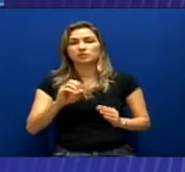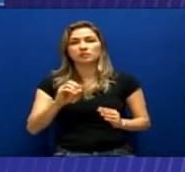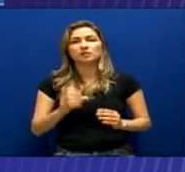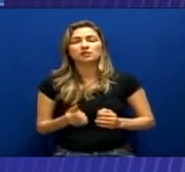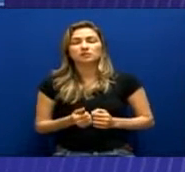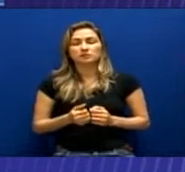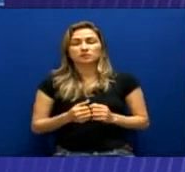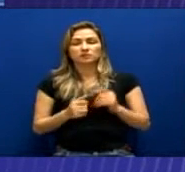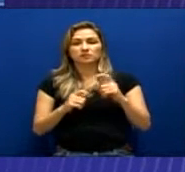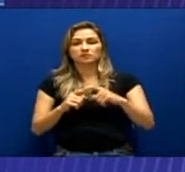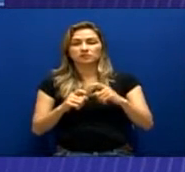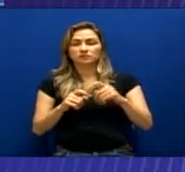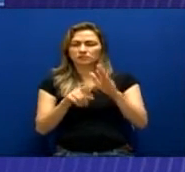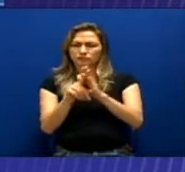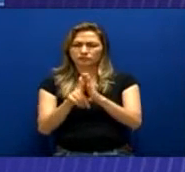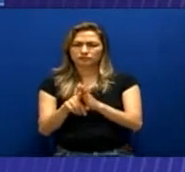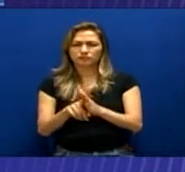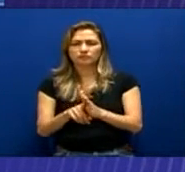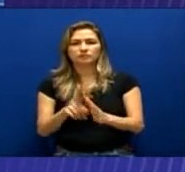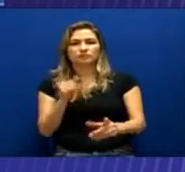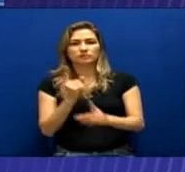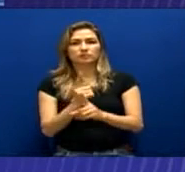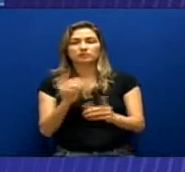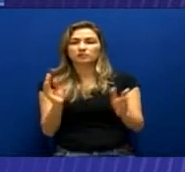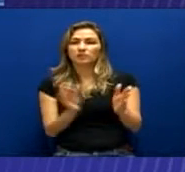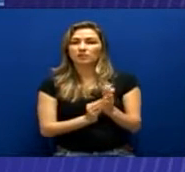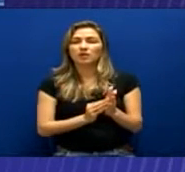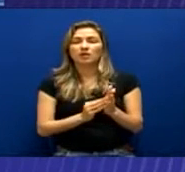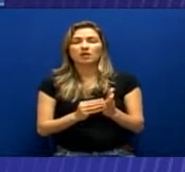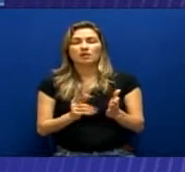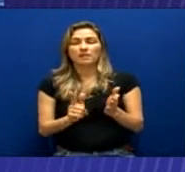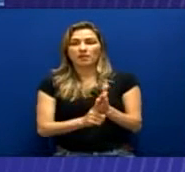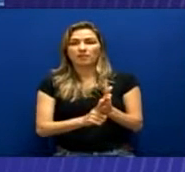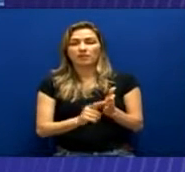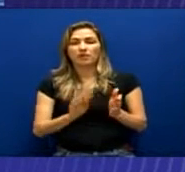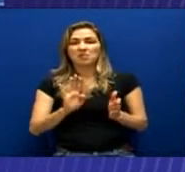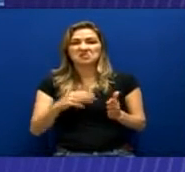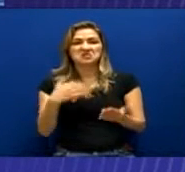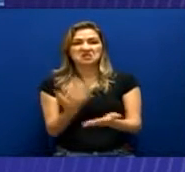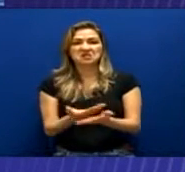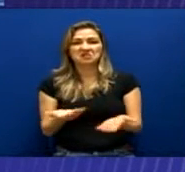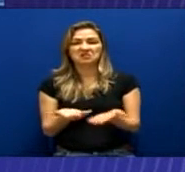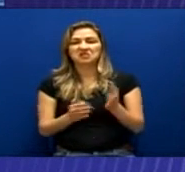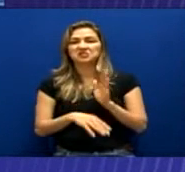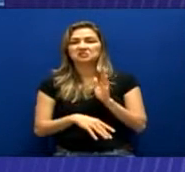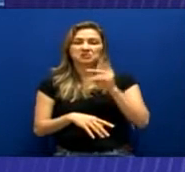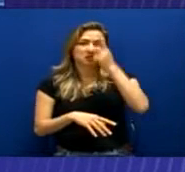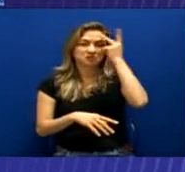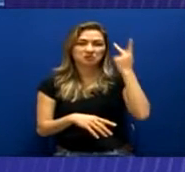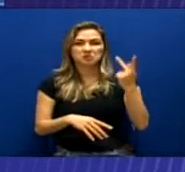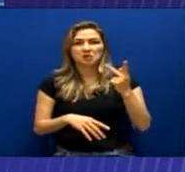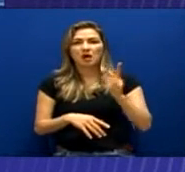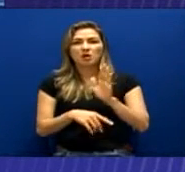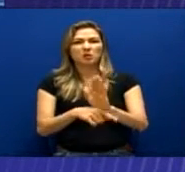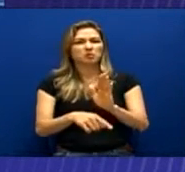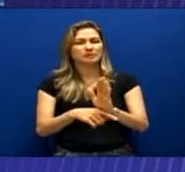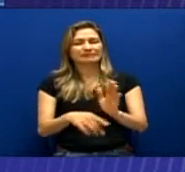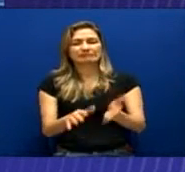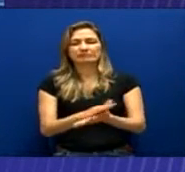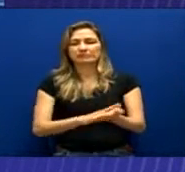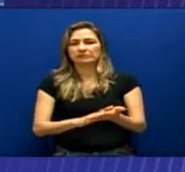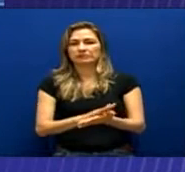exames e laudos médicos. Sérgio também não conseguiu nenhum resultado até o momento. Os sofrimentos físicos infligidos,